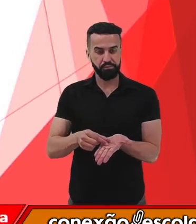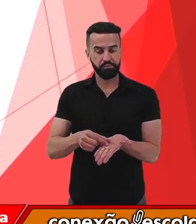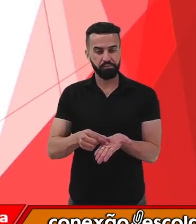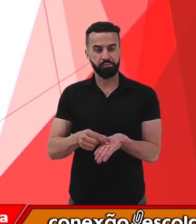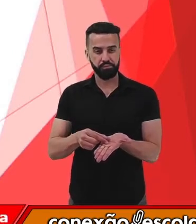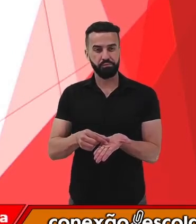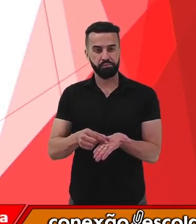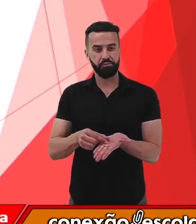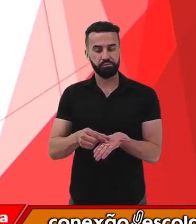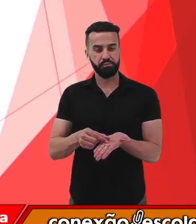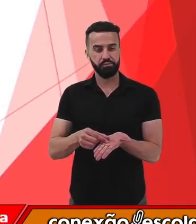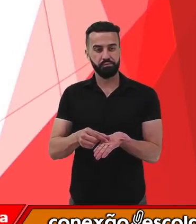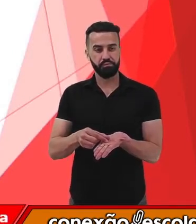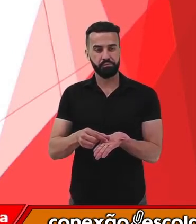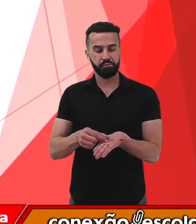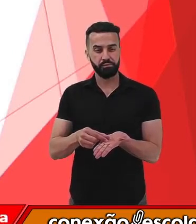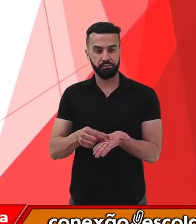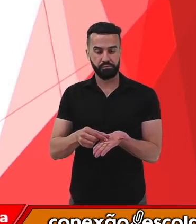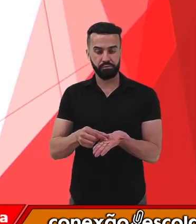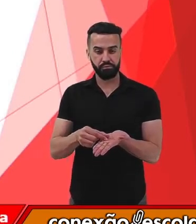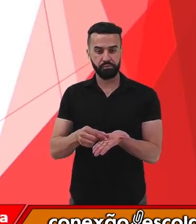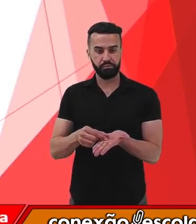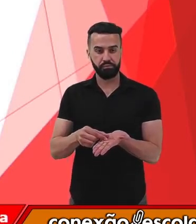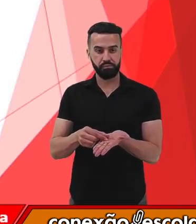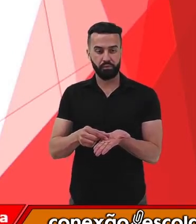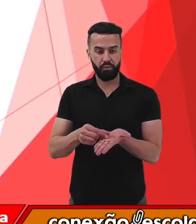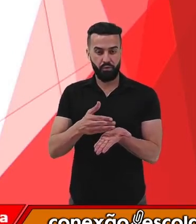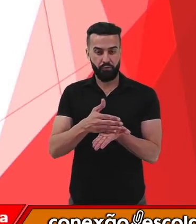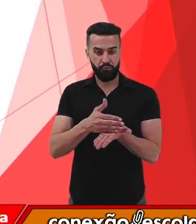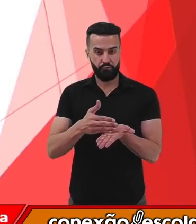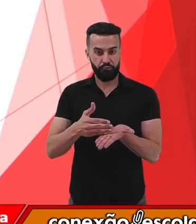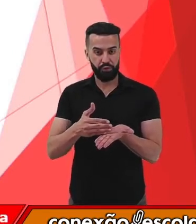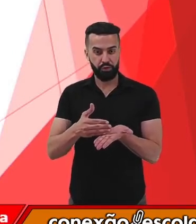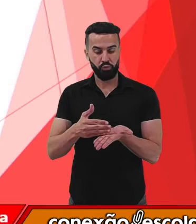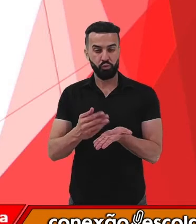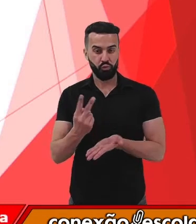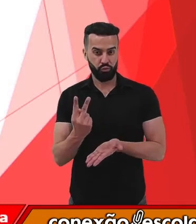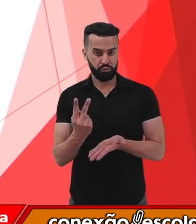e depois dividido em dois pedaços.